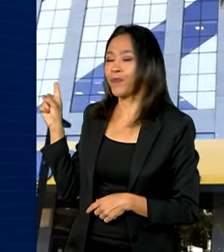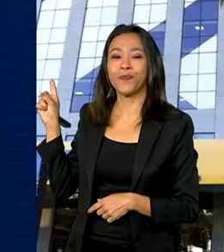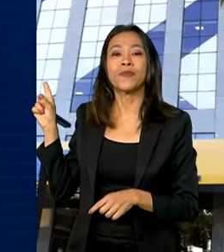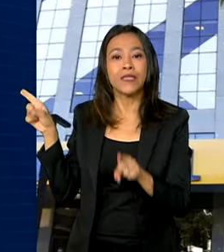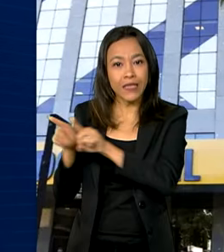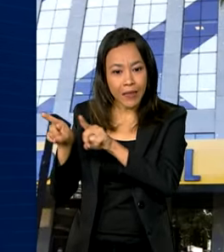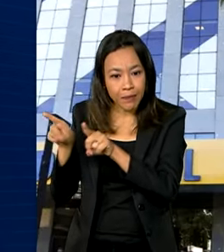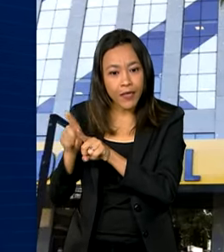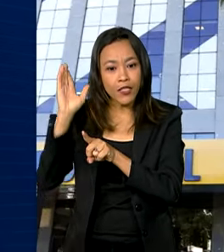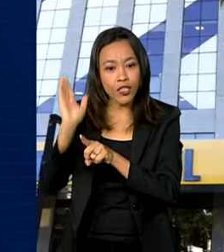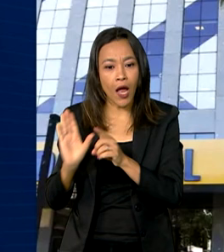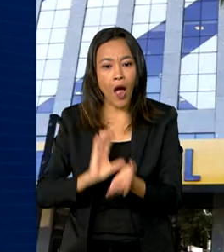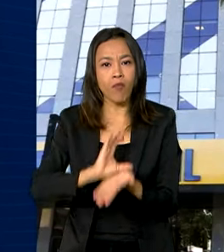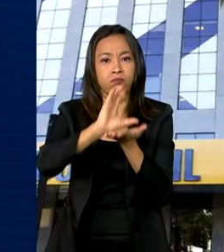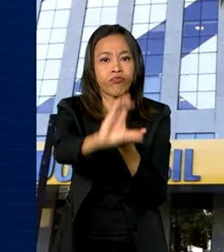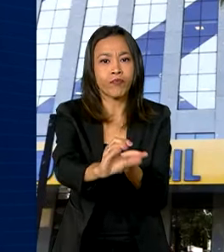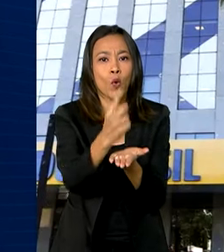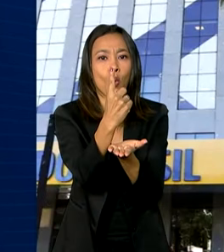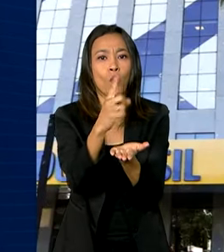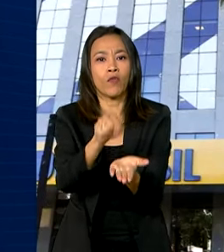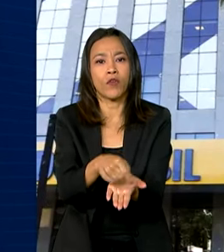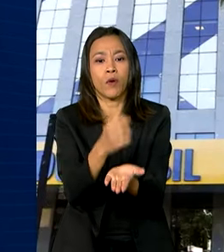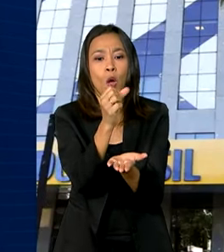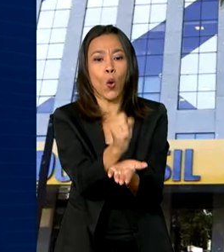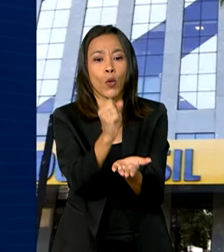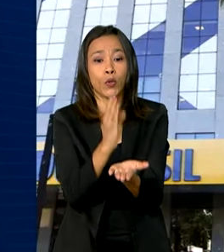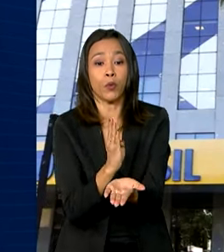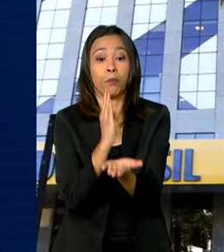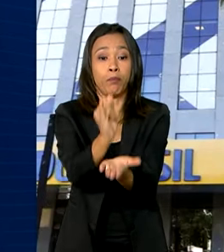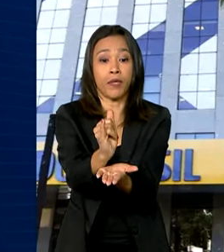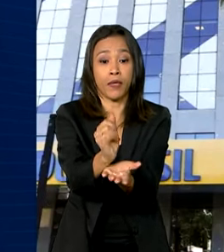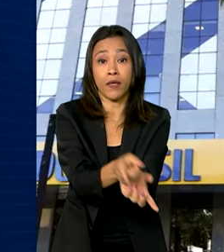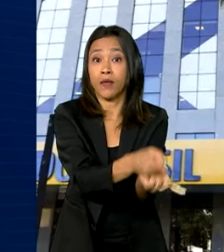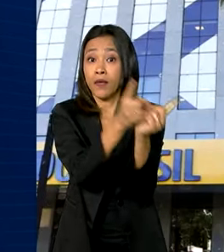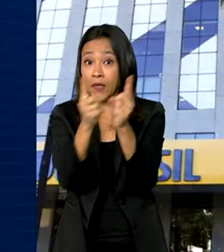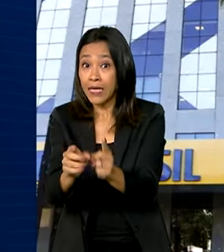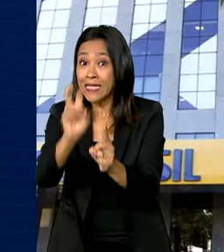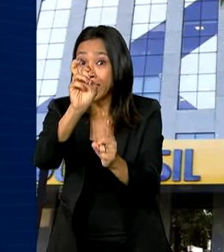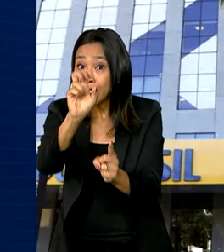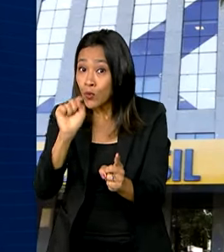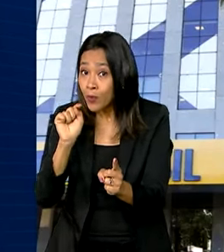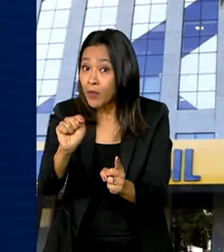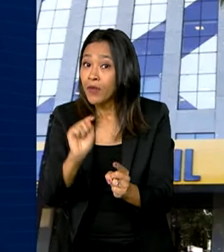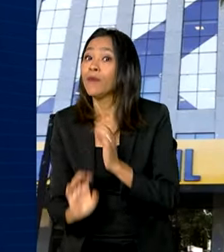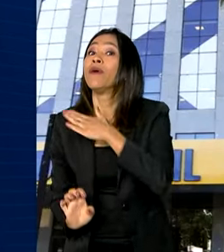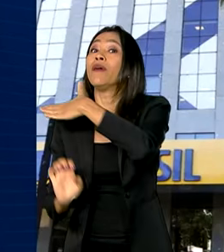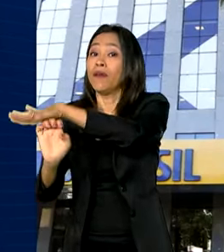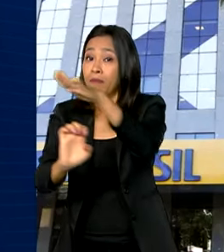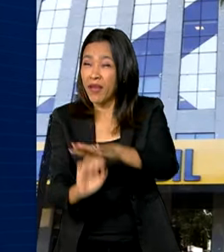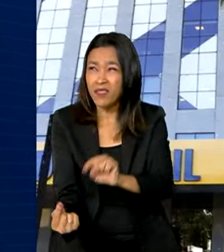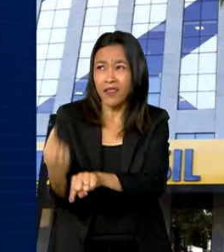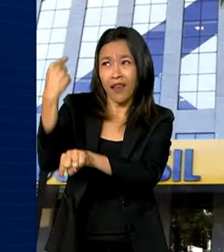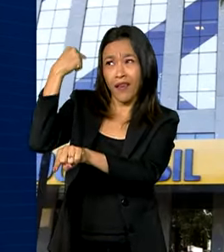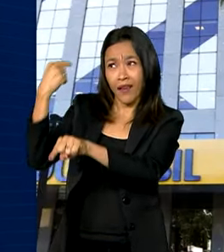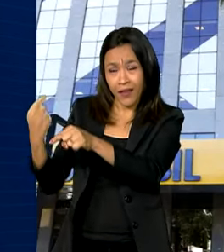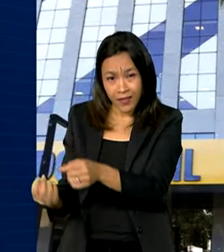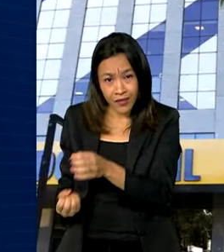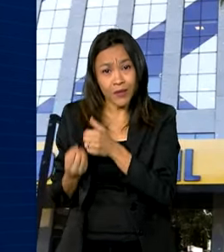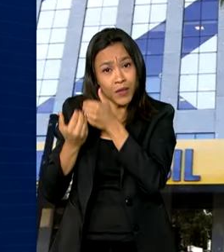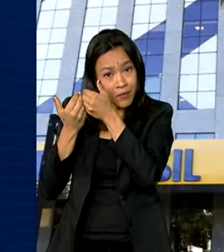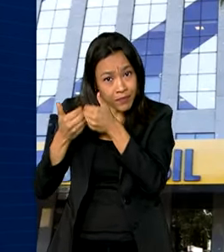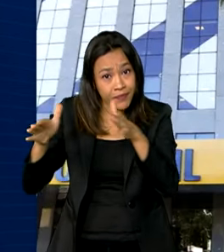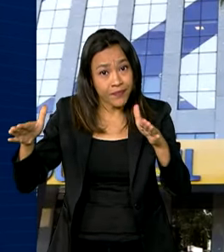foram destinados R$ 1,8 bilhão para 5 mil empresas desde a sua reativação.